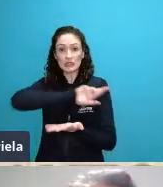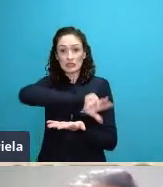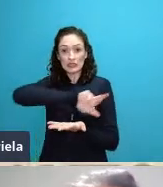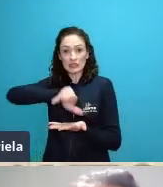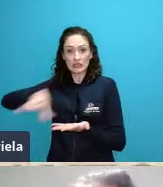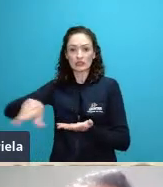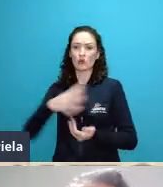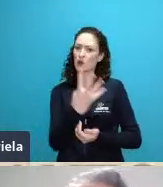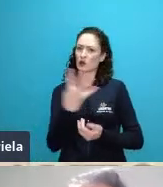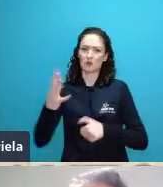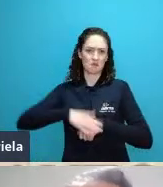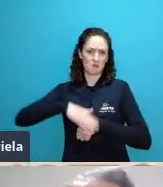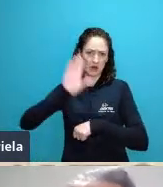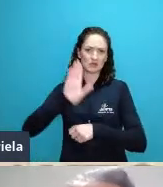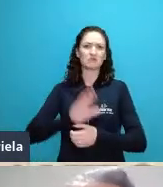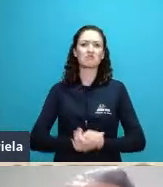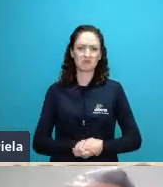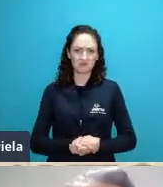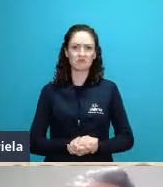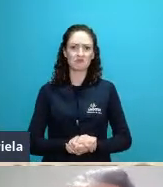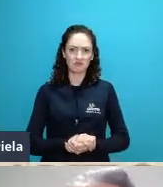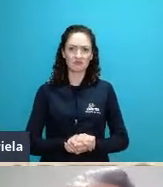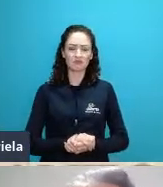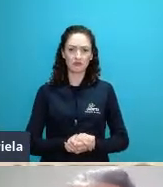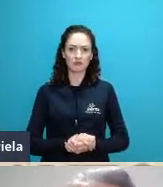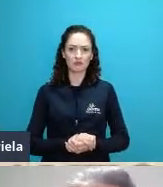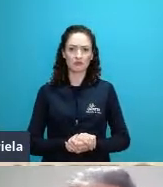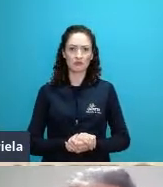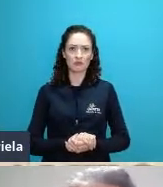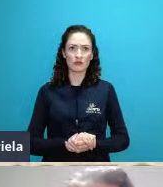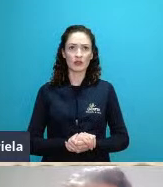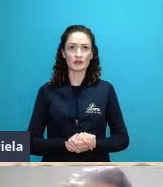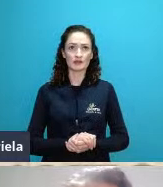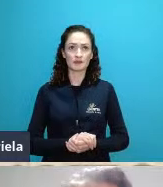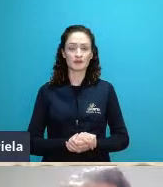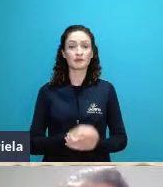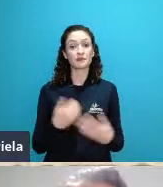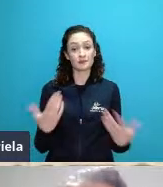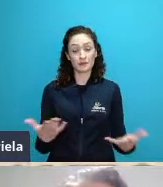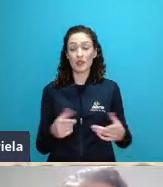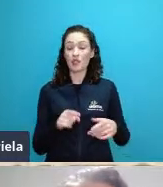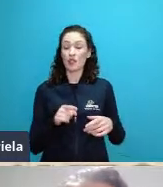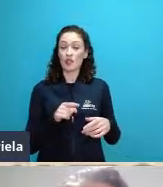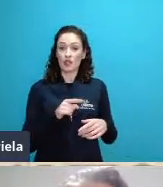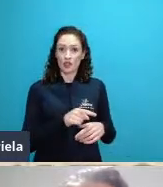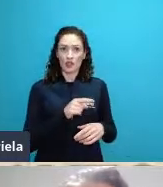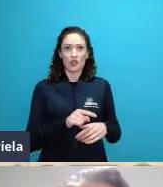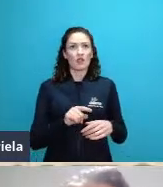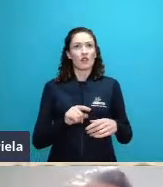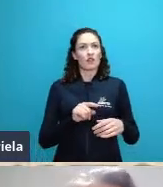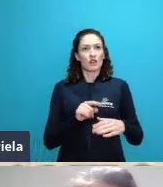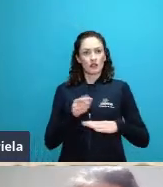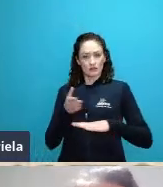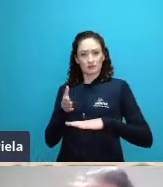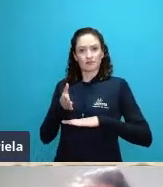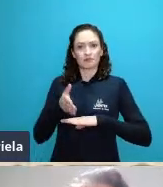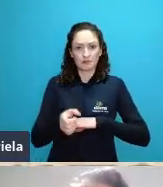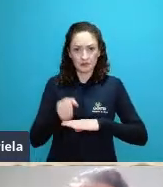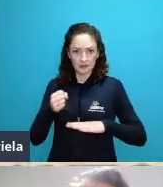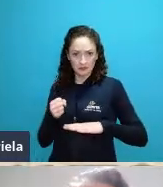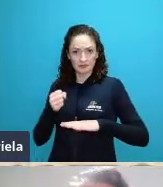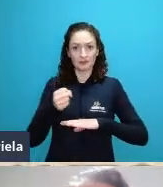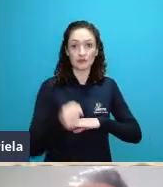Nesse momento que ele entrou na Universidade da Georgia foi o momento da Guerra Fria